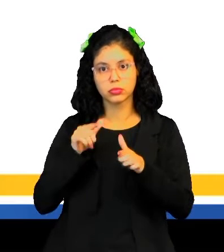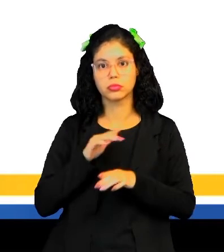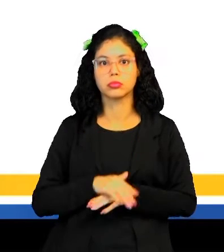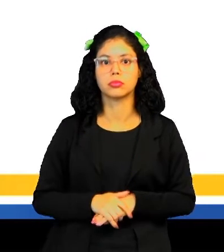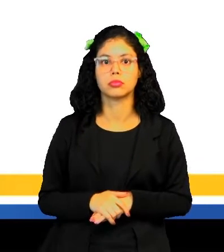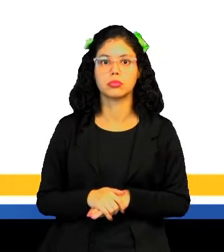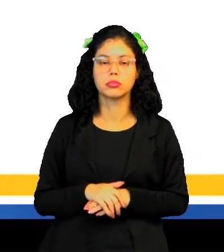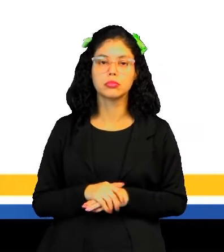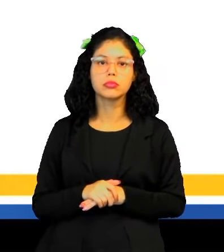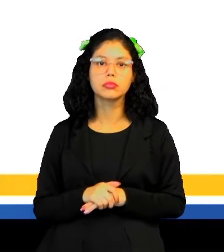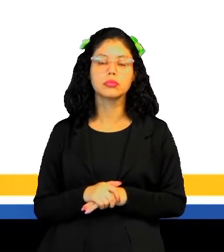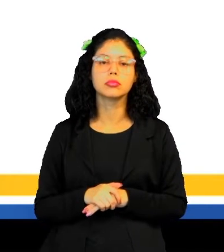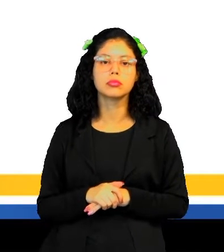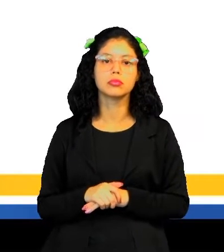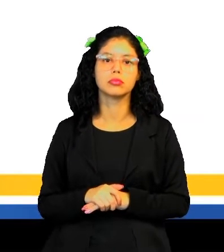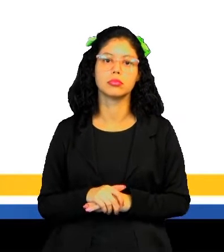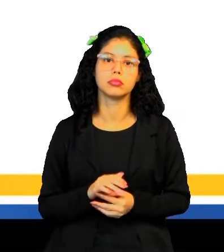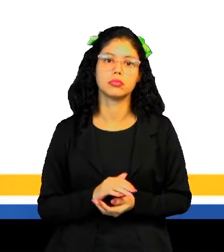lotes.